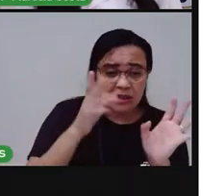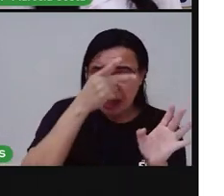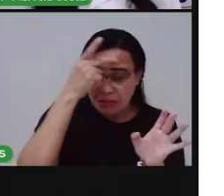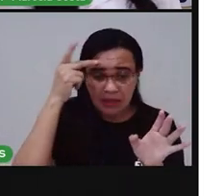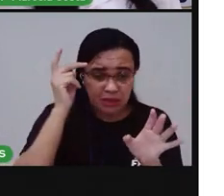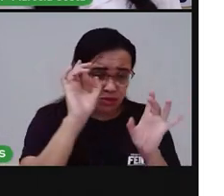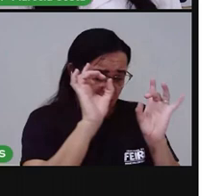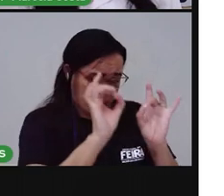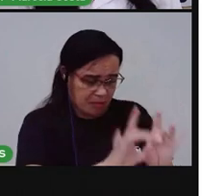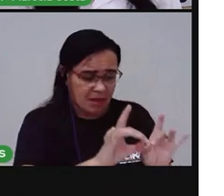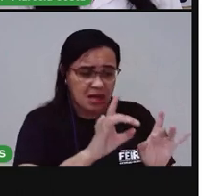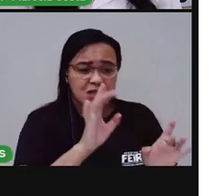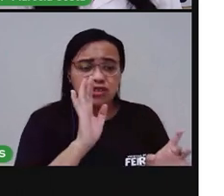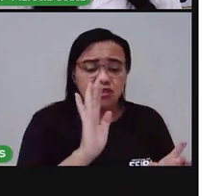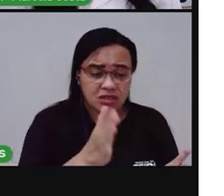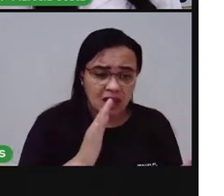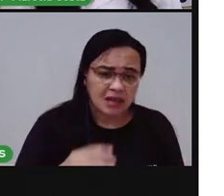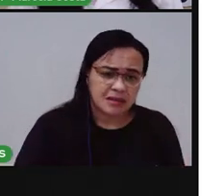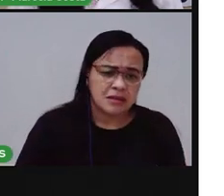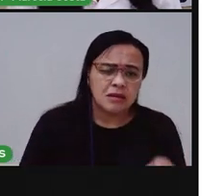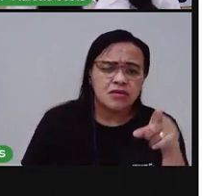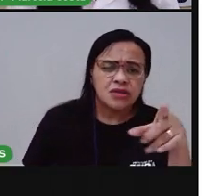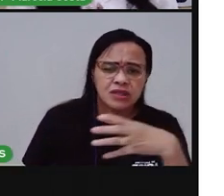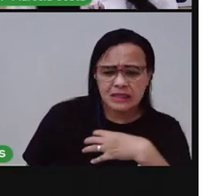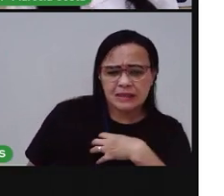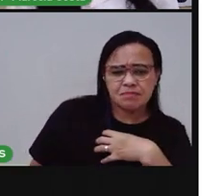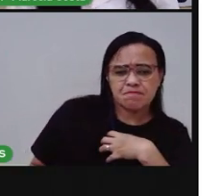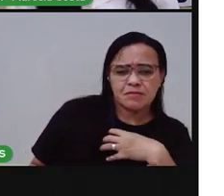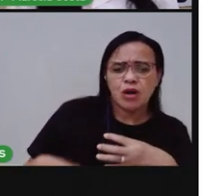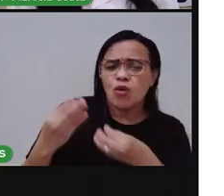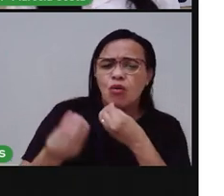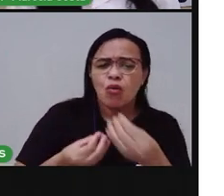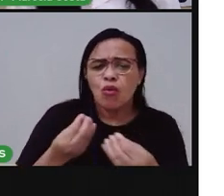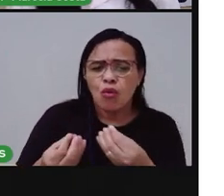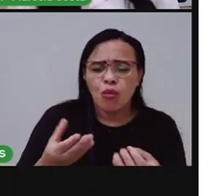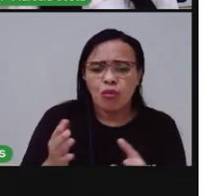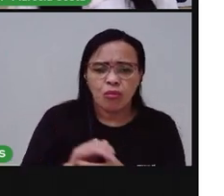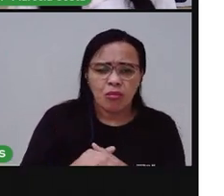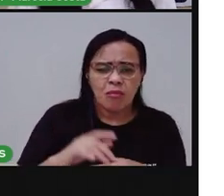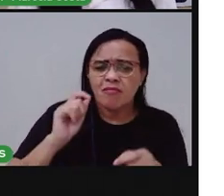O que você sentiu? O que você pensou em fazer?